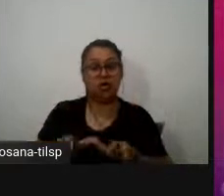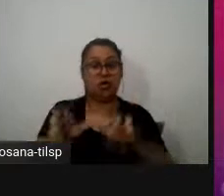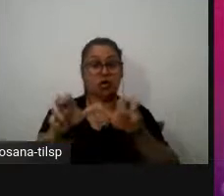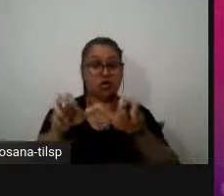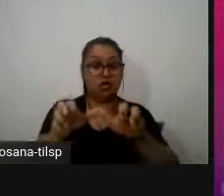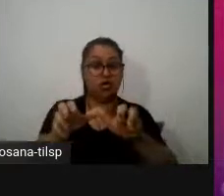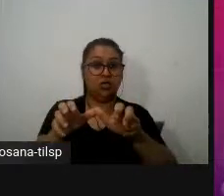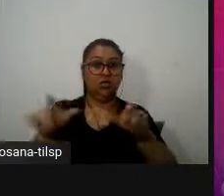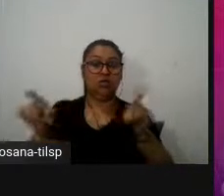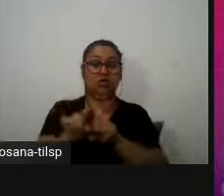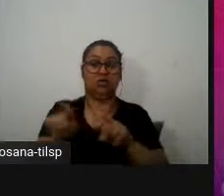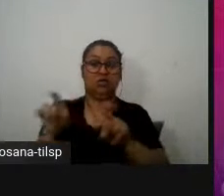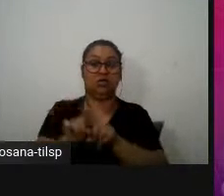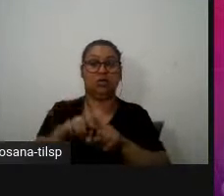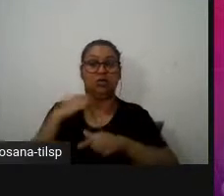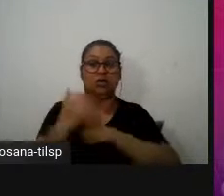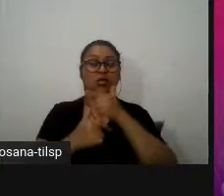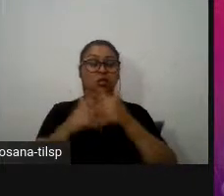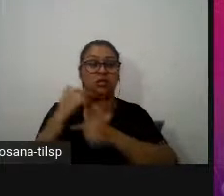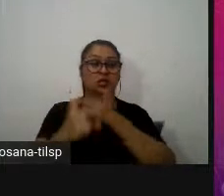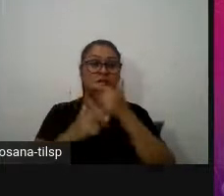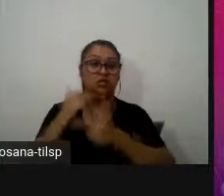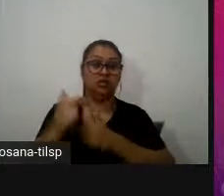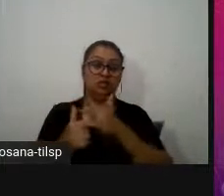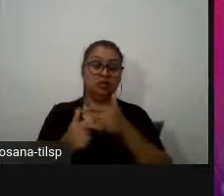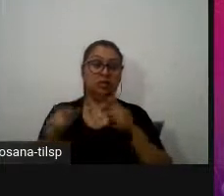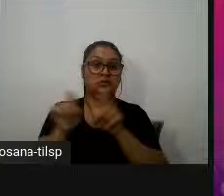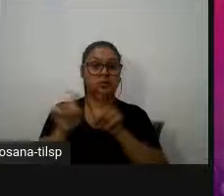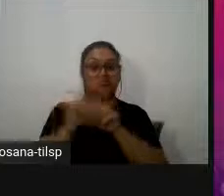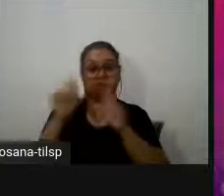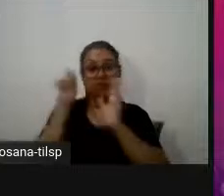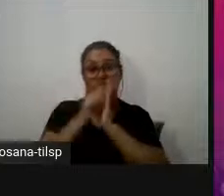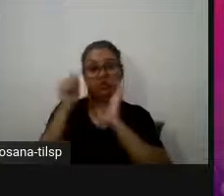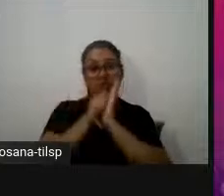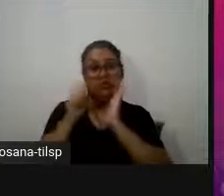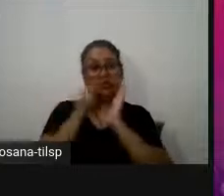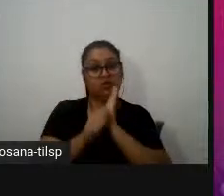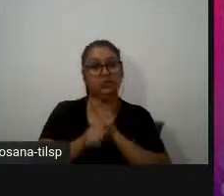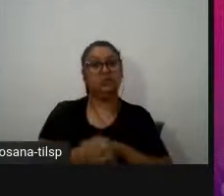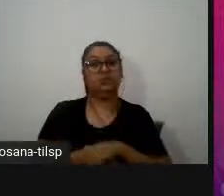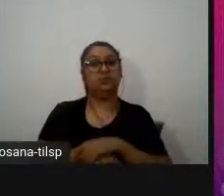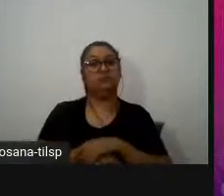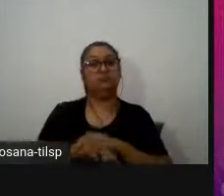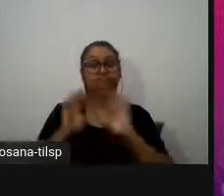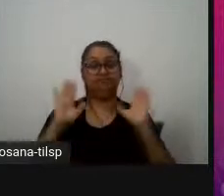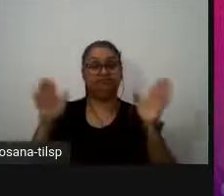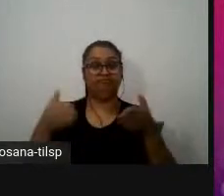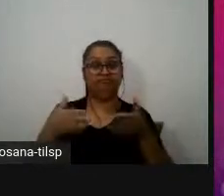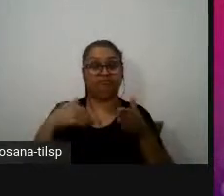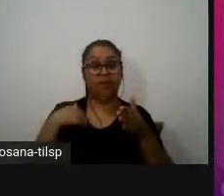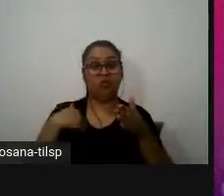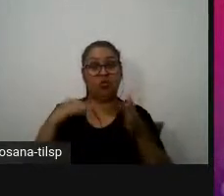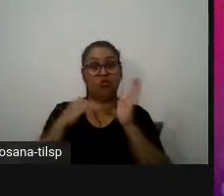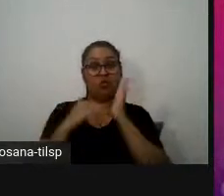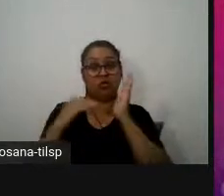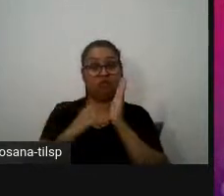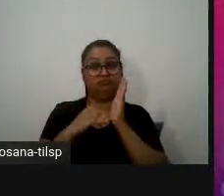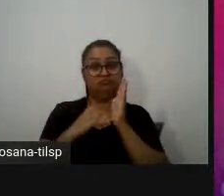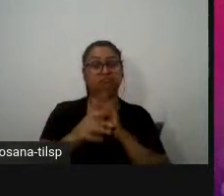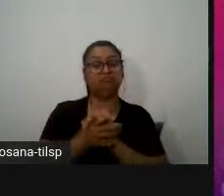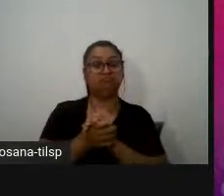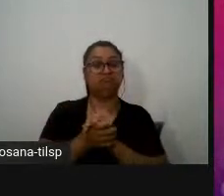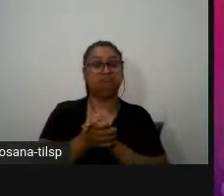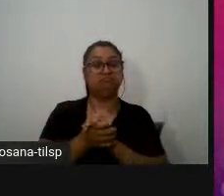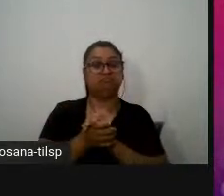em trabalho por parte e numa escrita colaborativa e eu agora passo mesmo ao meu ponto de chegada que é e o meu ponto de